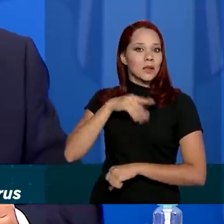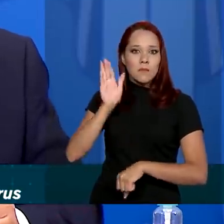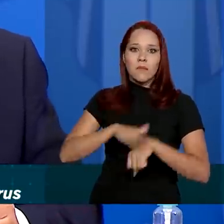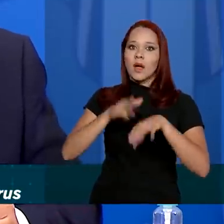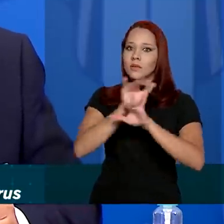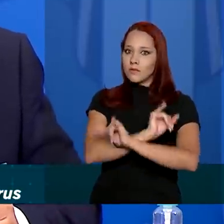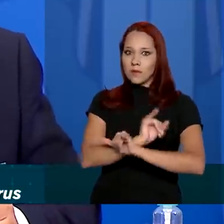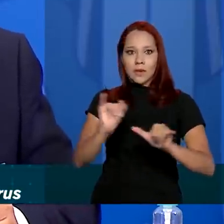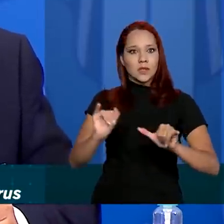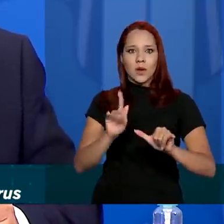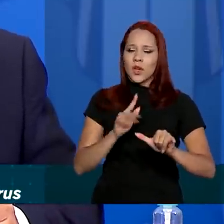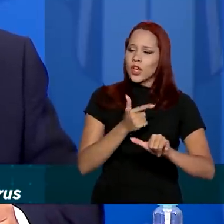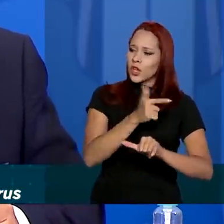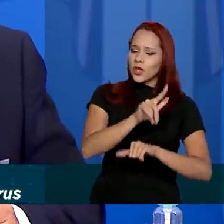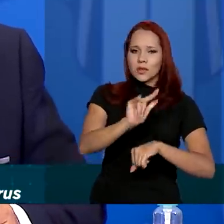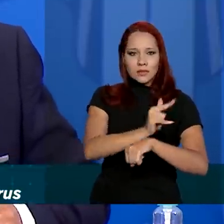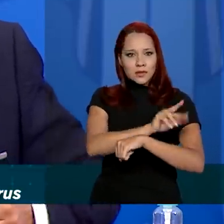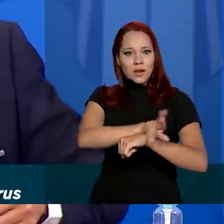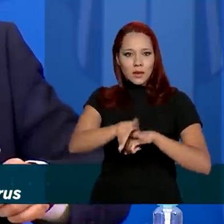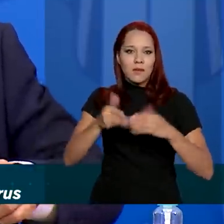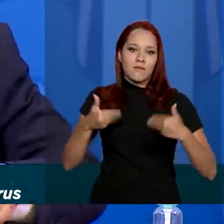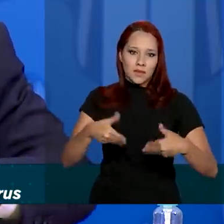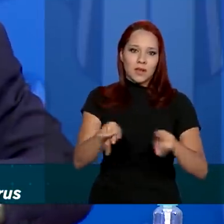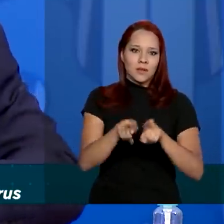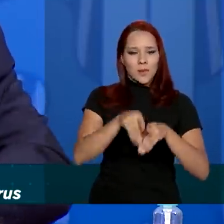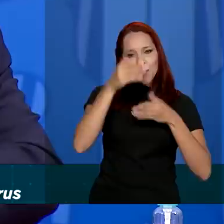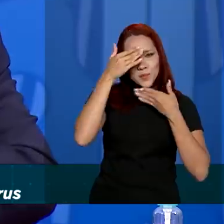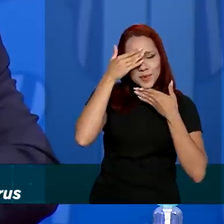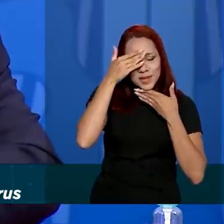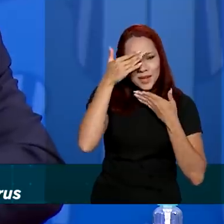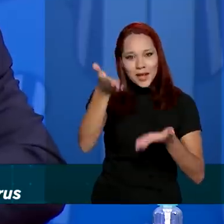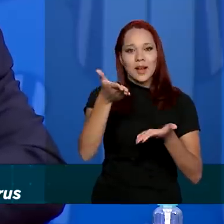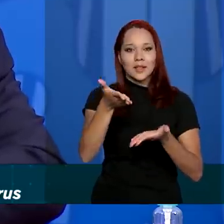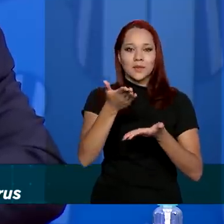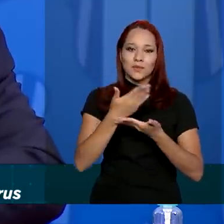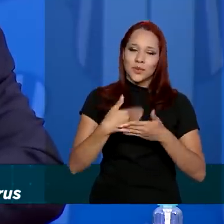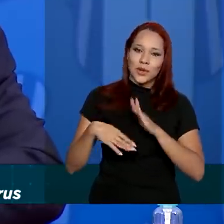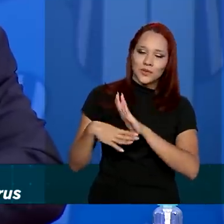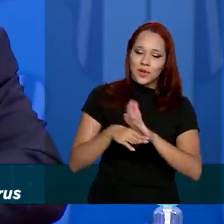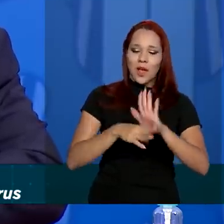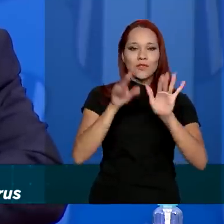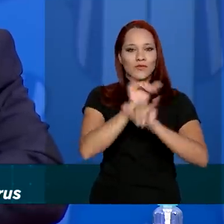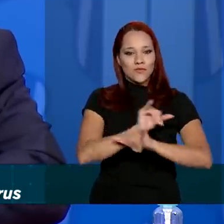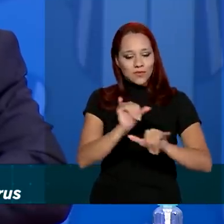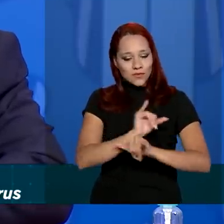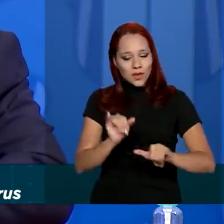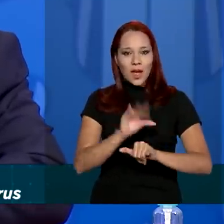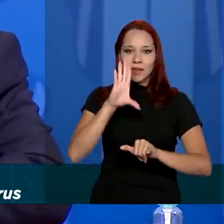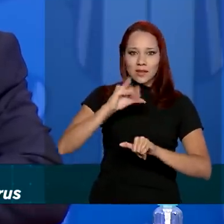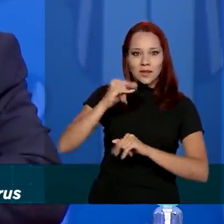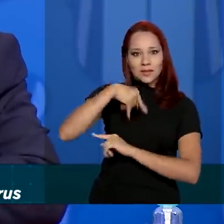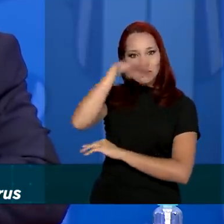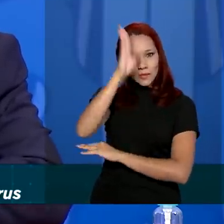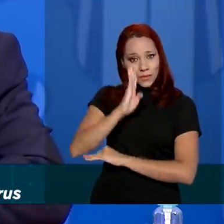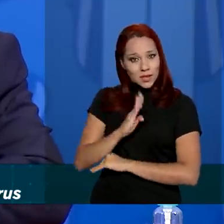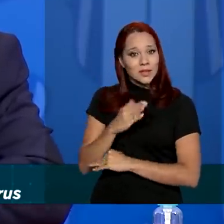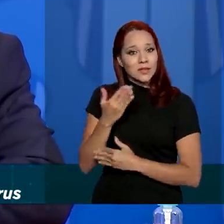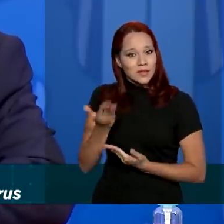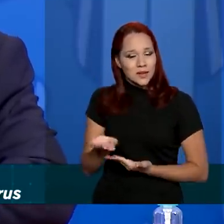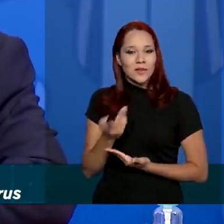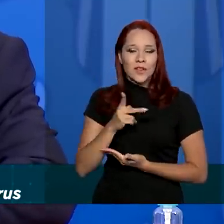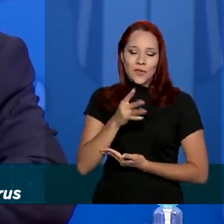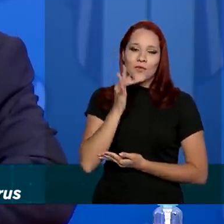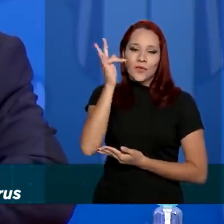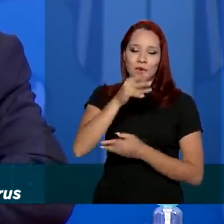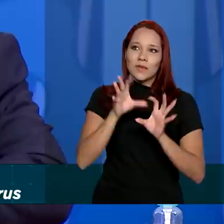muitas outras ações do Ministério também. Obrigado, gente, por ajudar a divulgar a ciência do Brasil e vamos nos